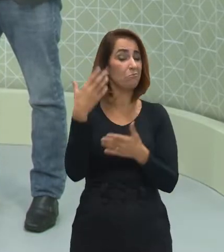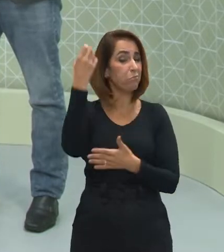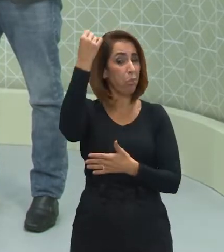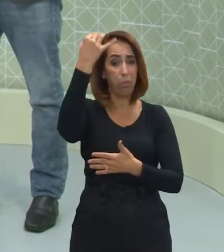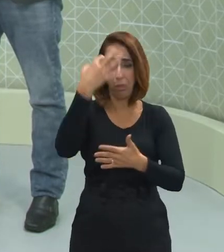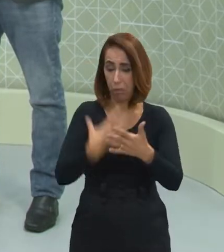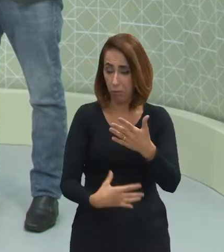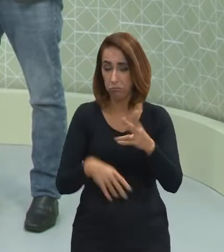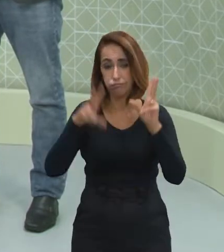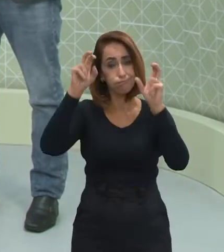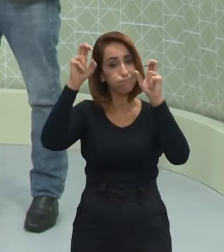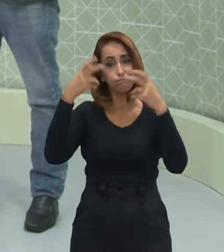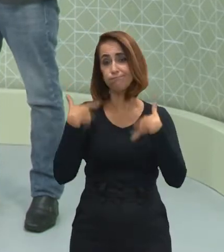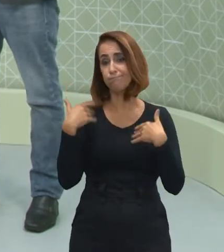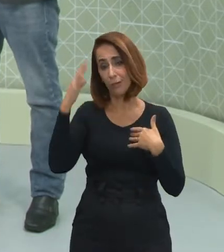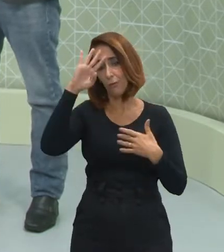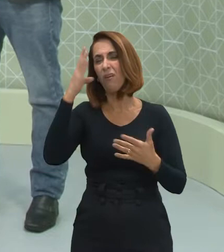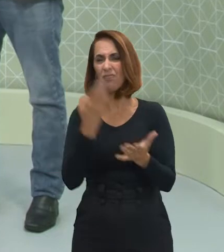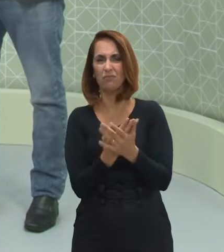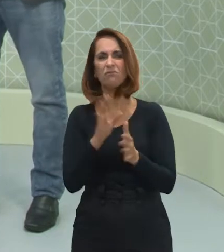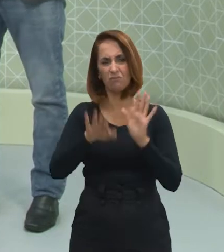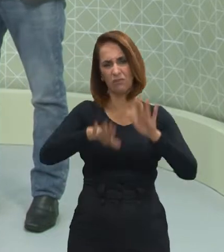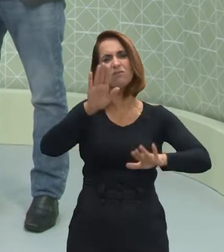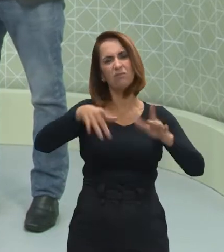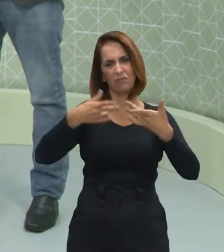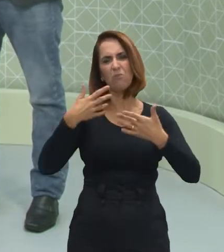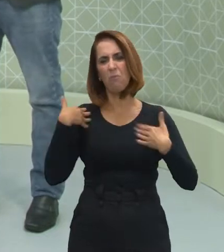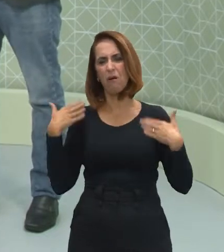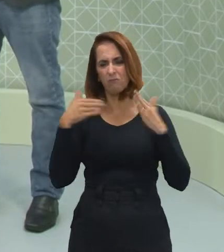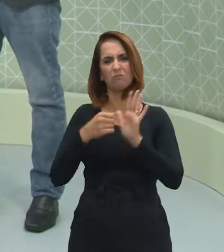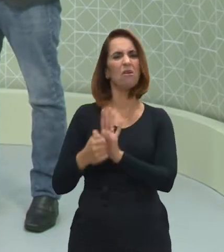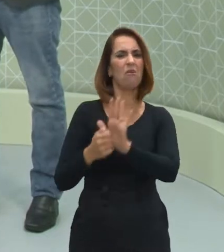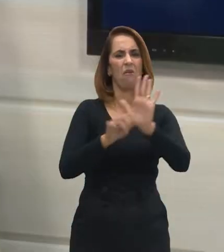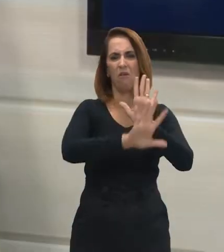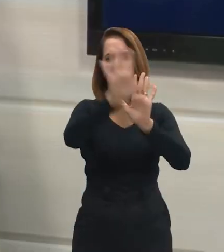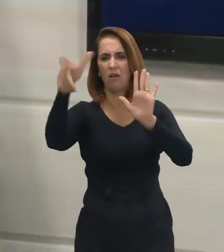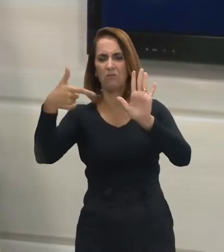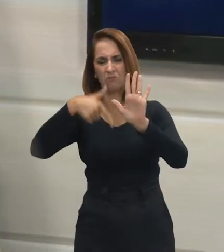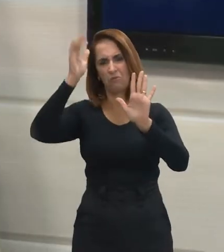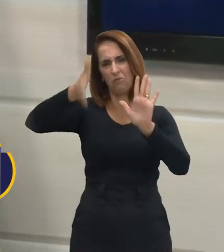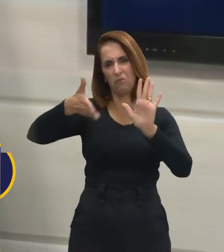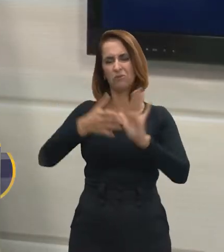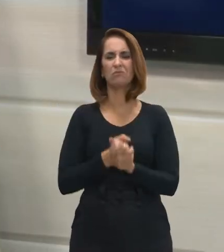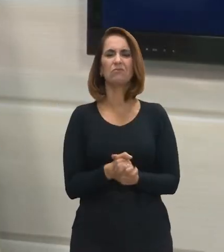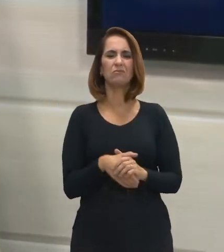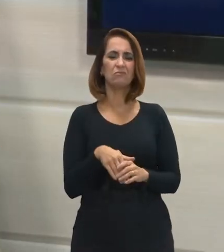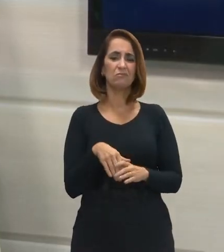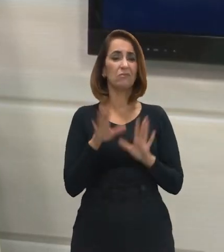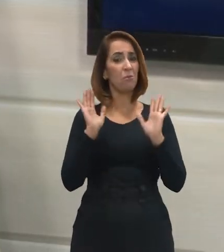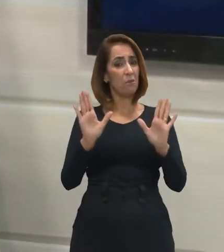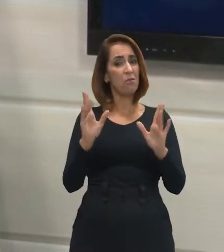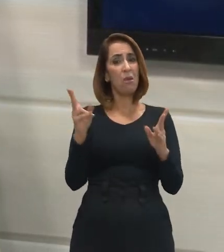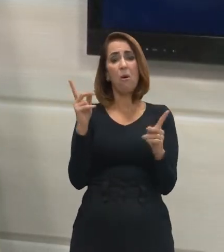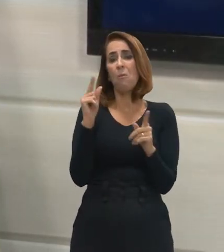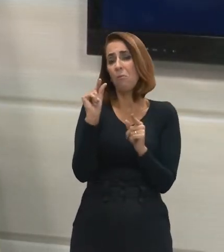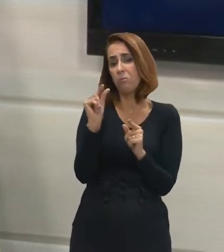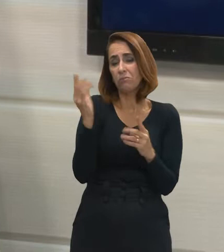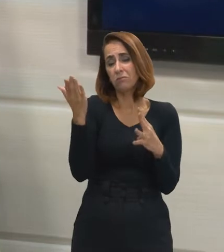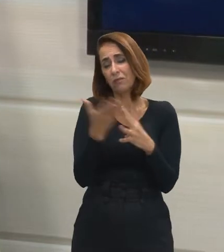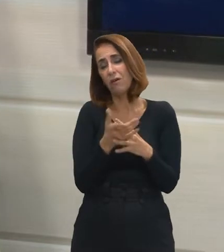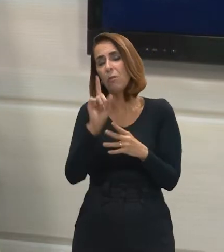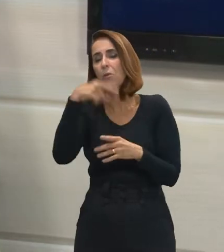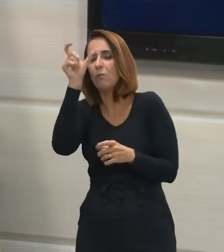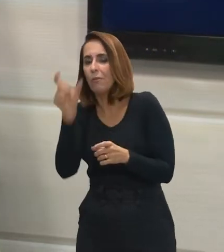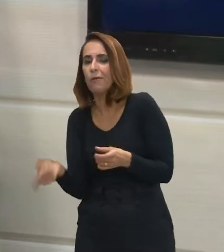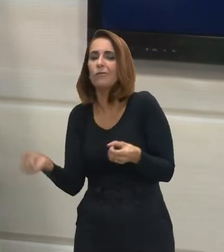mais, mas eu acredito que esses aí estão mais em evidência na atualidade. Vamos precisar ir para um breve intervalo e no próximo bloco